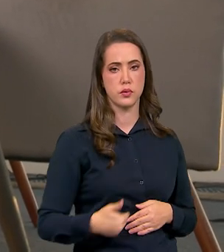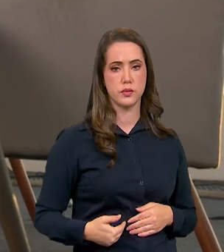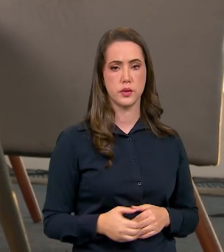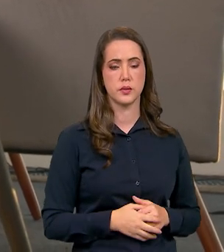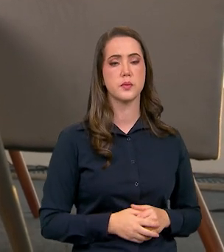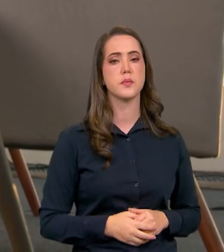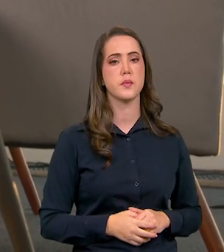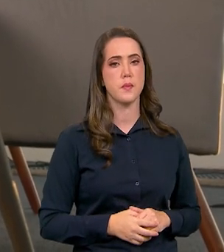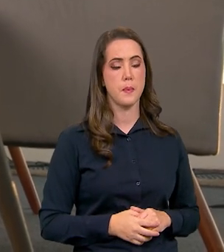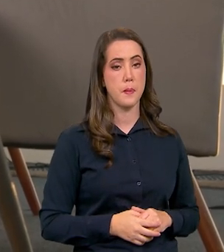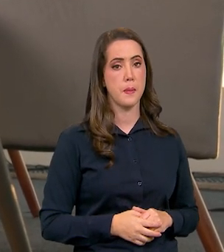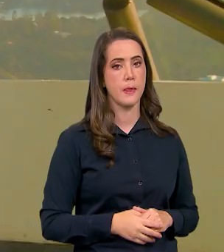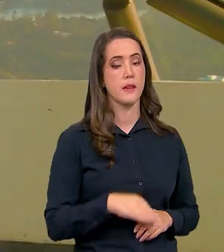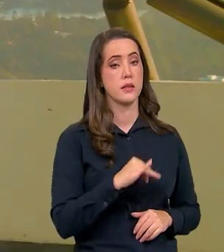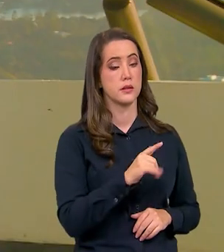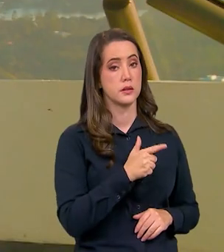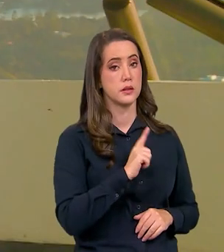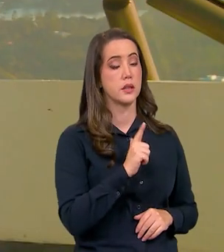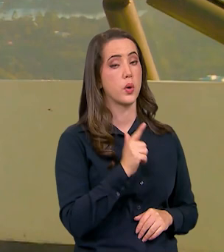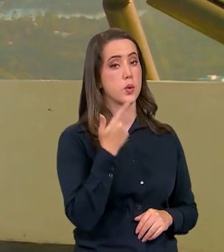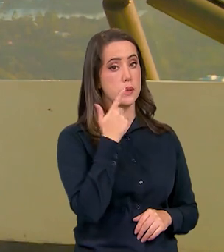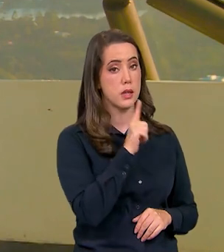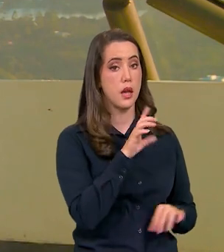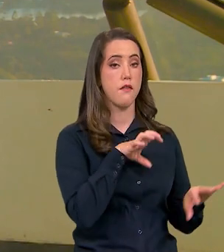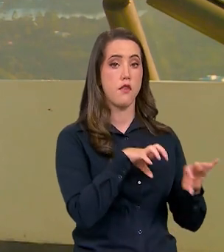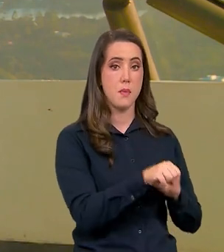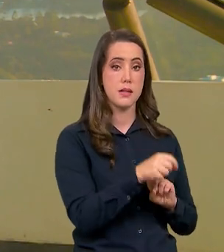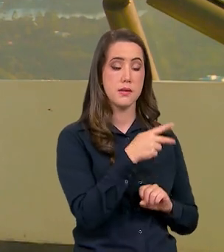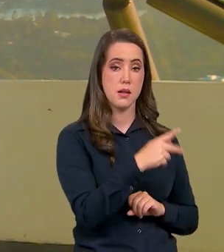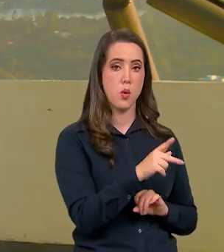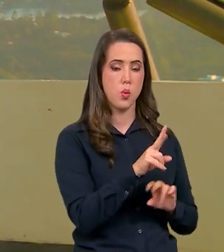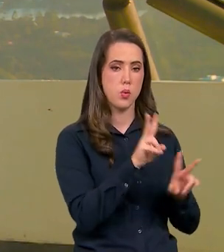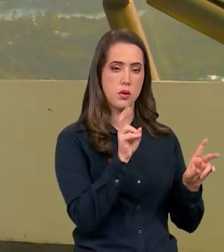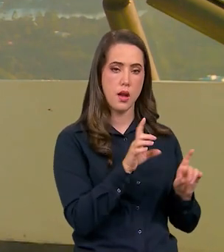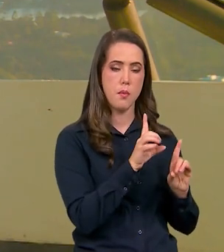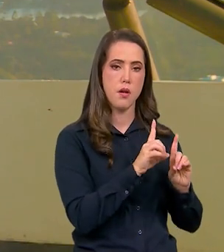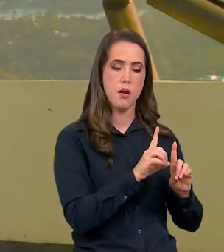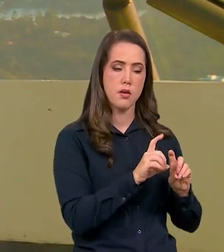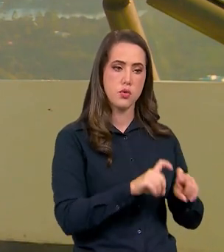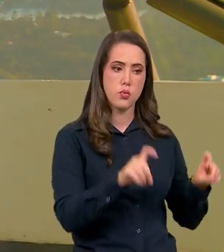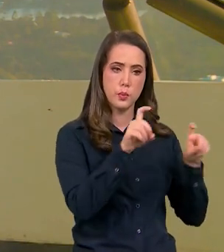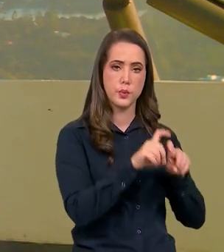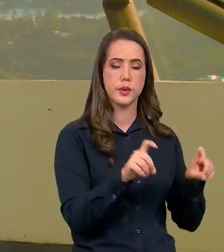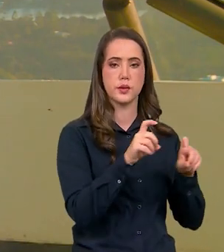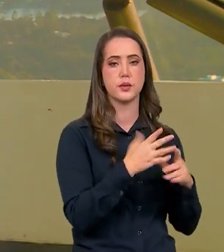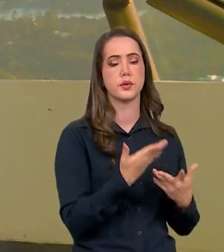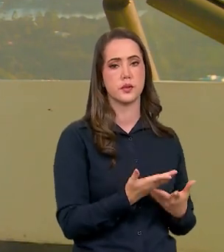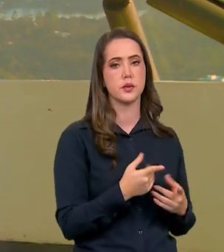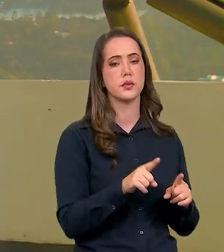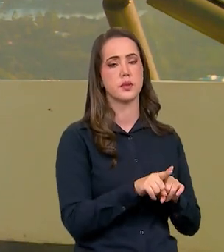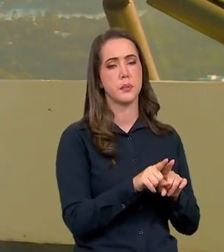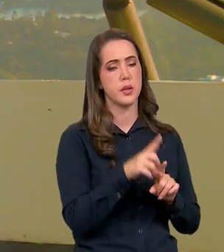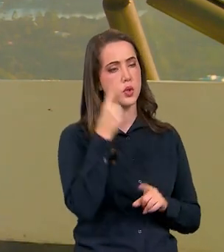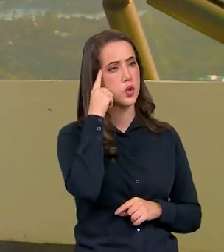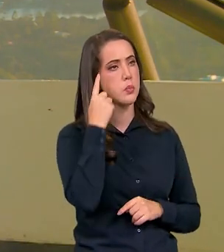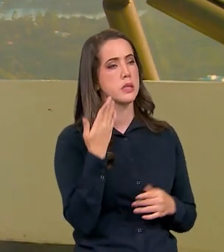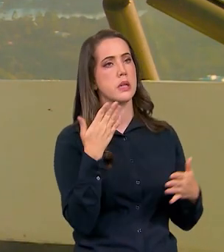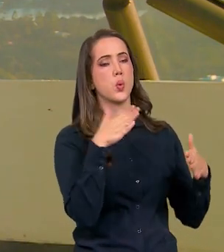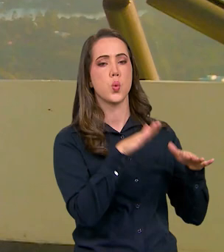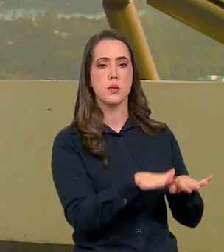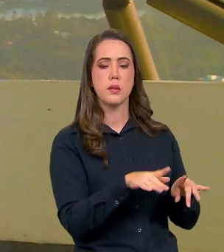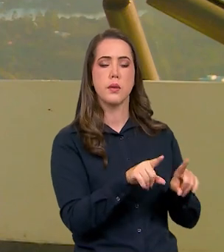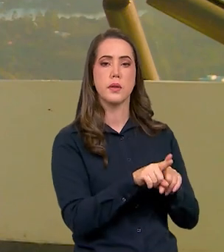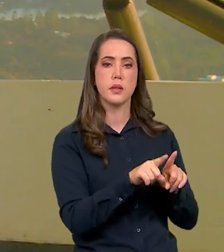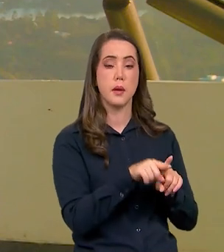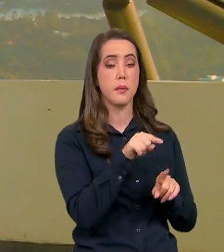educacional local se ter aquela formação além desse viés de inclusão é muito importante ressaltar que